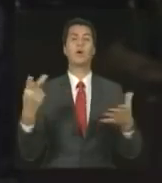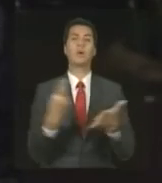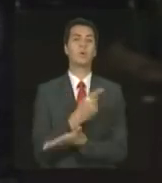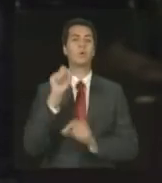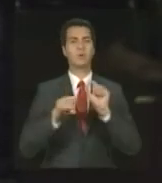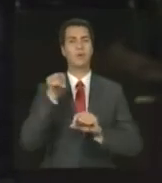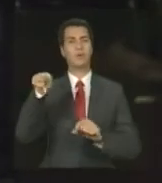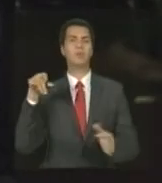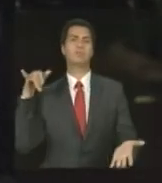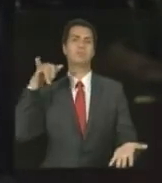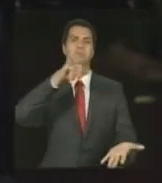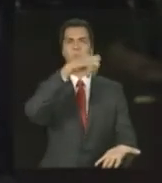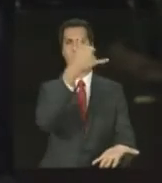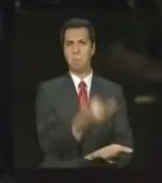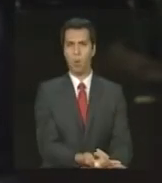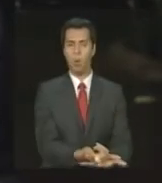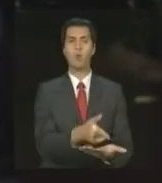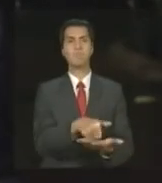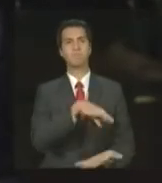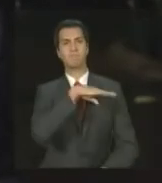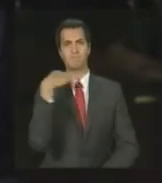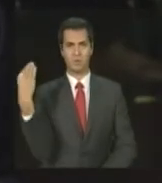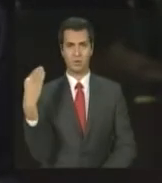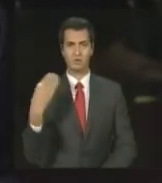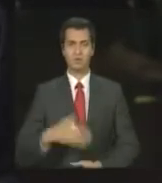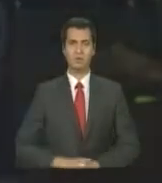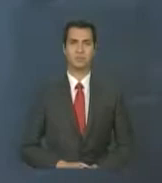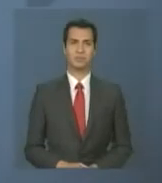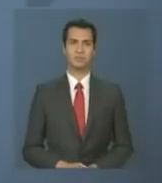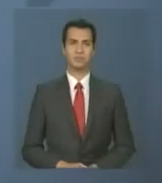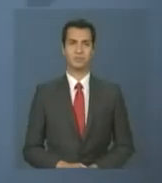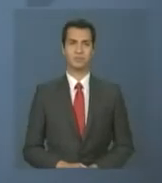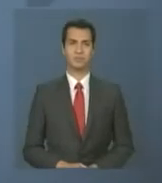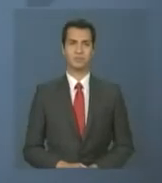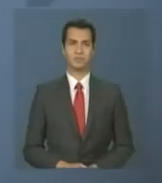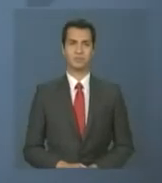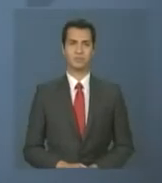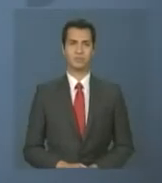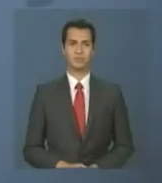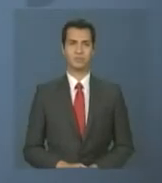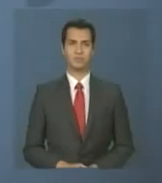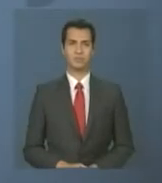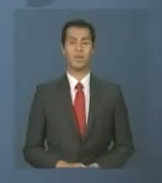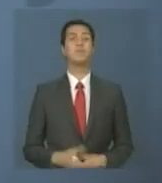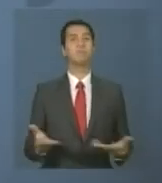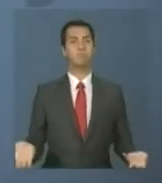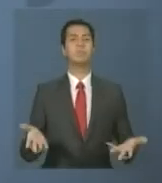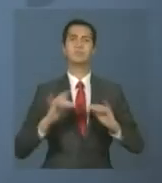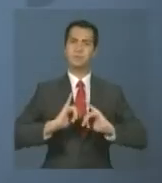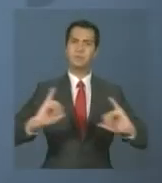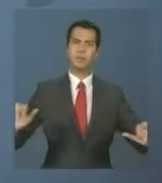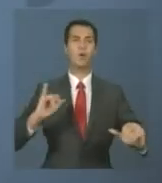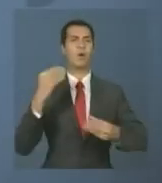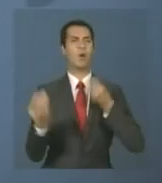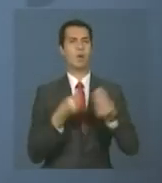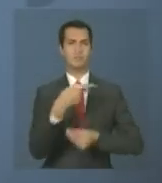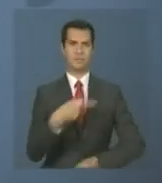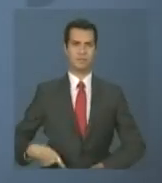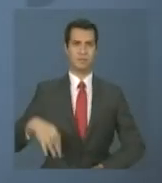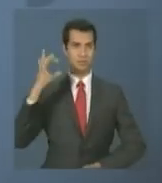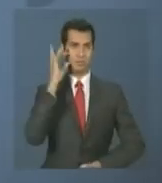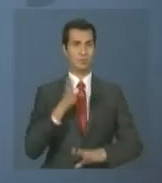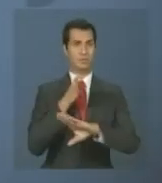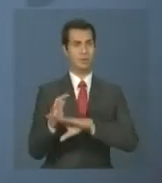de um acidente aéreo na África do Sul que o levou à morte. A cobertura completa da visita da presidenta ao continente